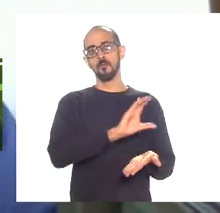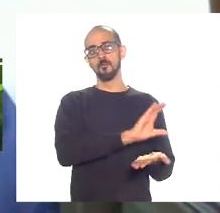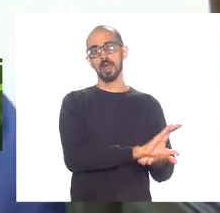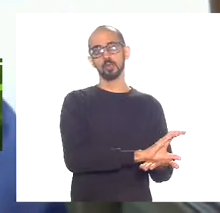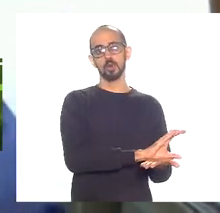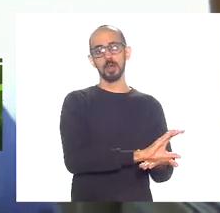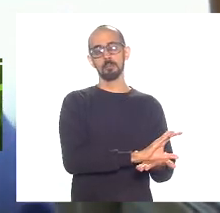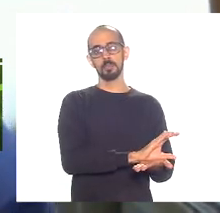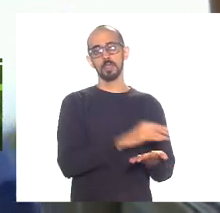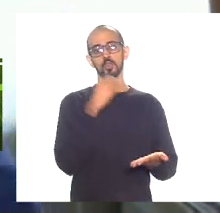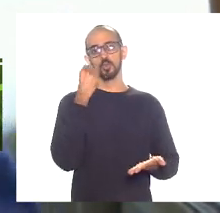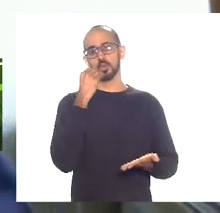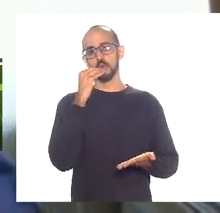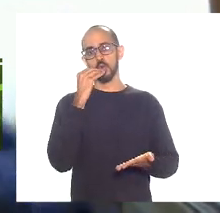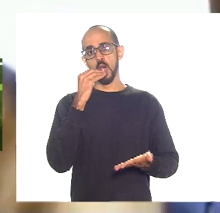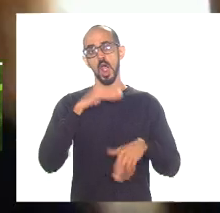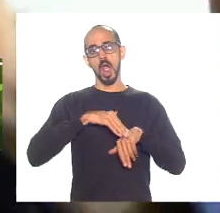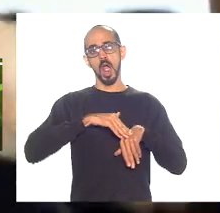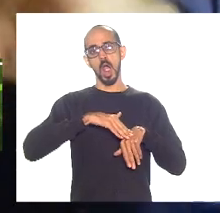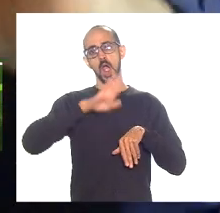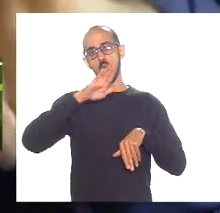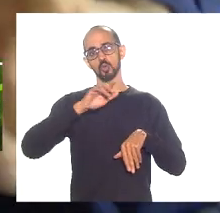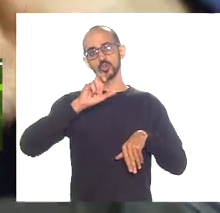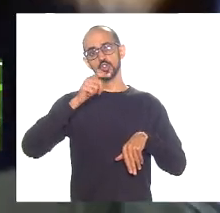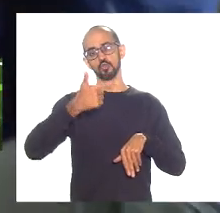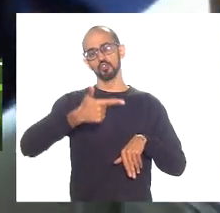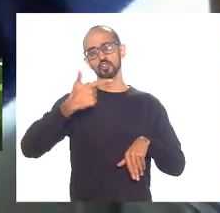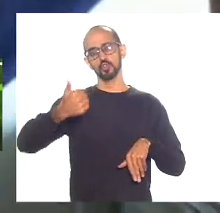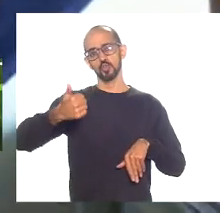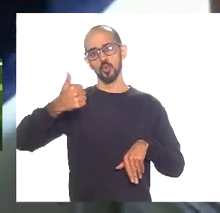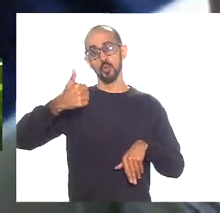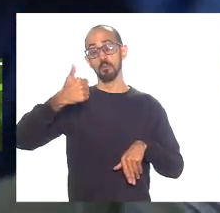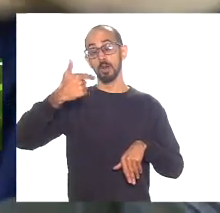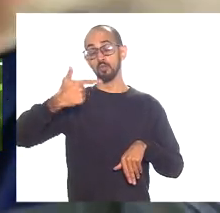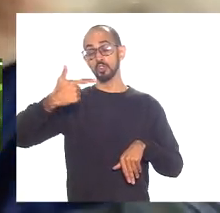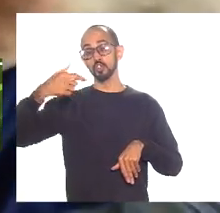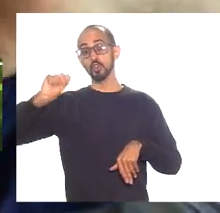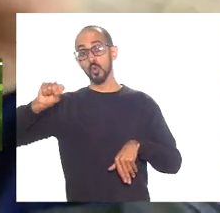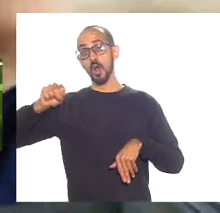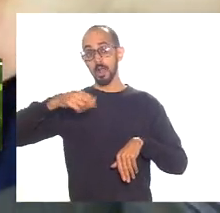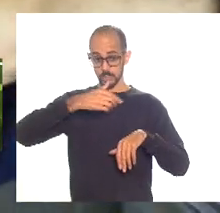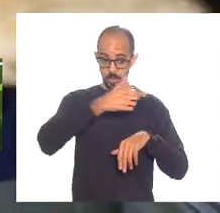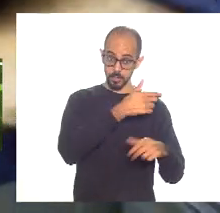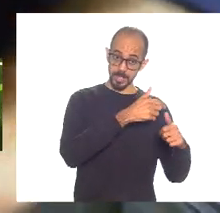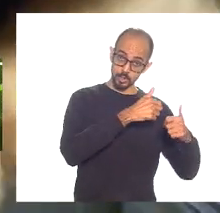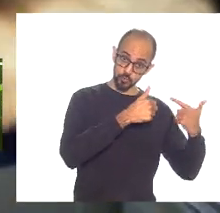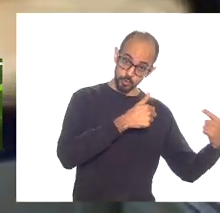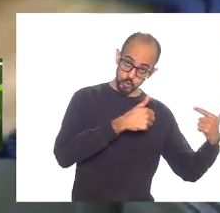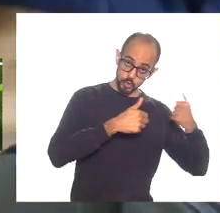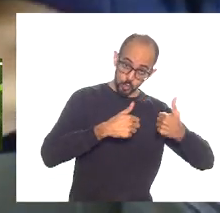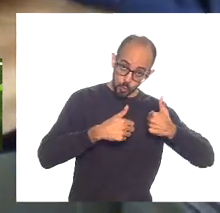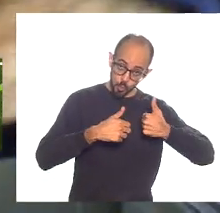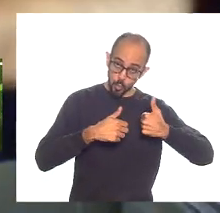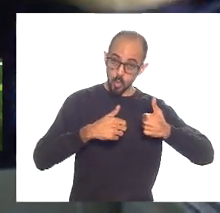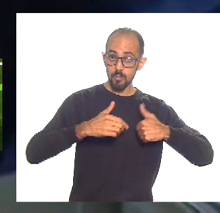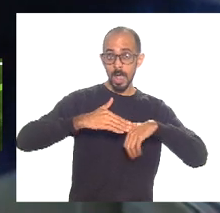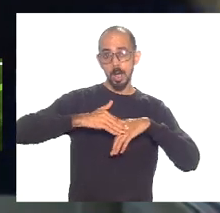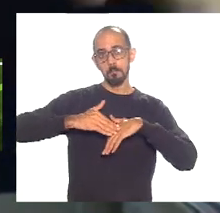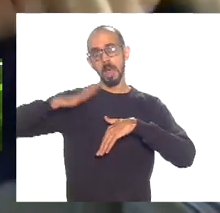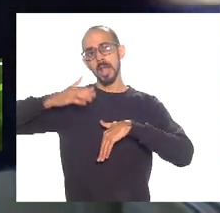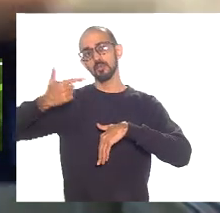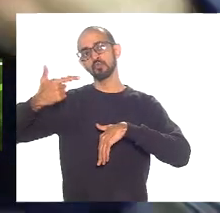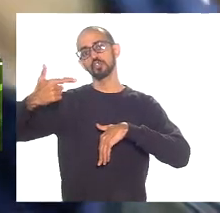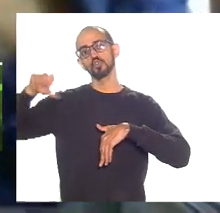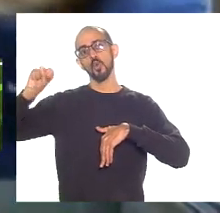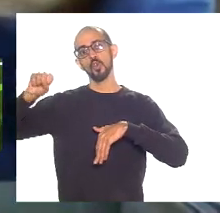lucro líquido muito alto de 21 para 28 para depois recompor o seu caixa